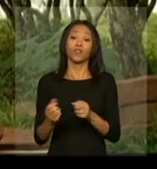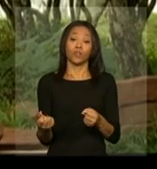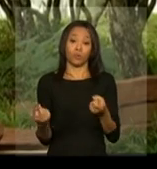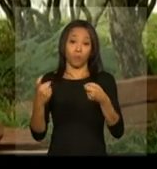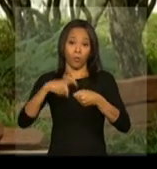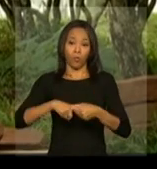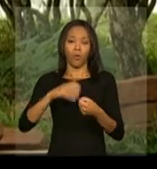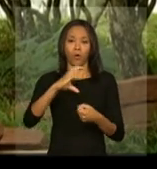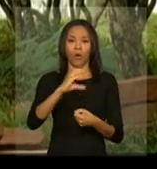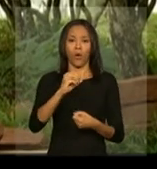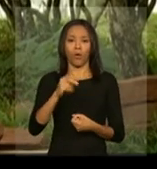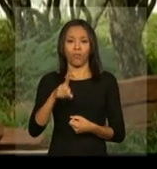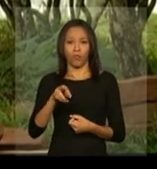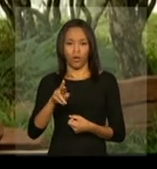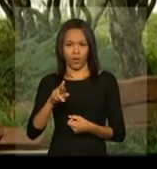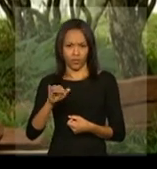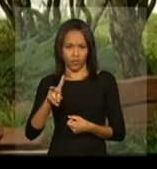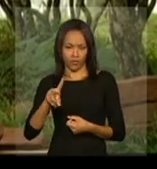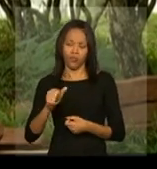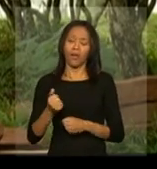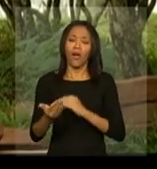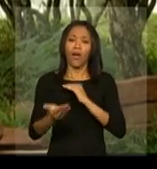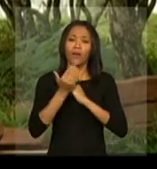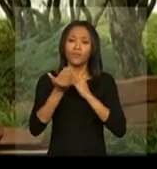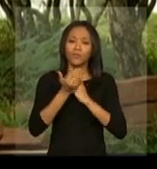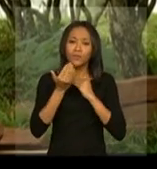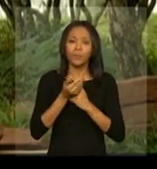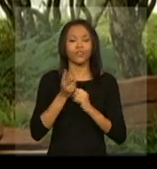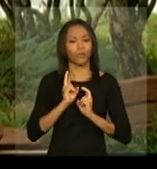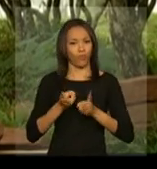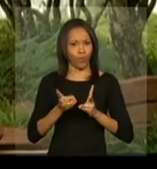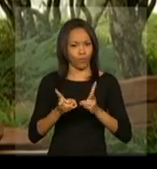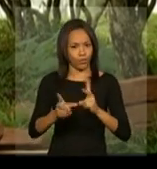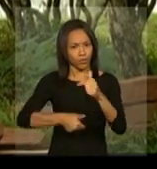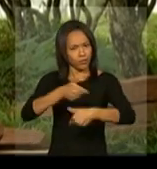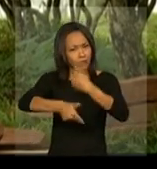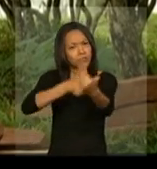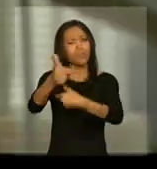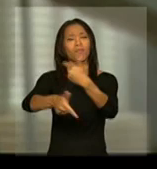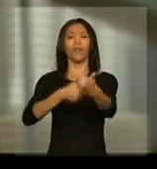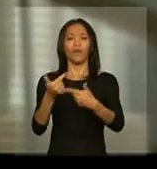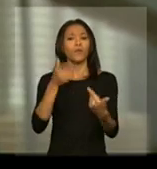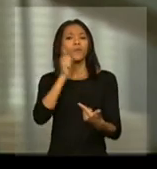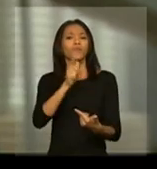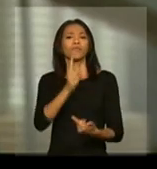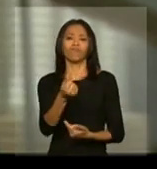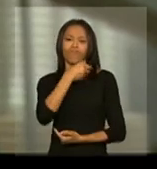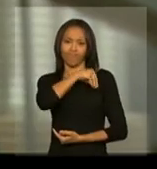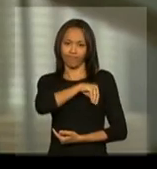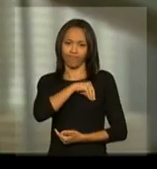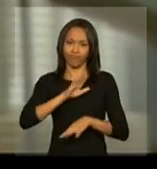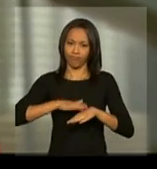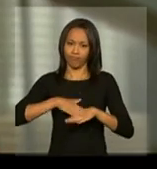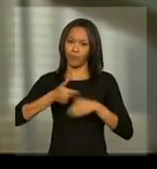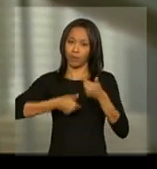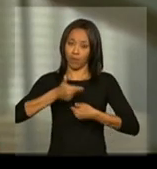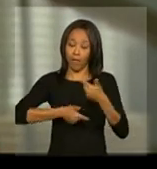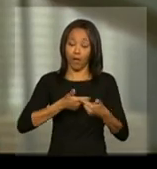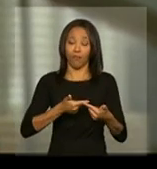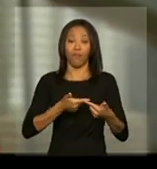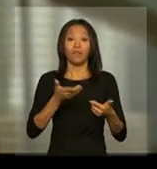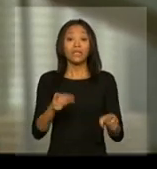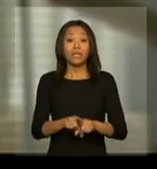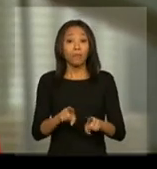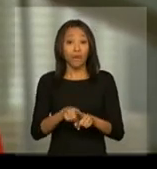no sentido de nos permanecer na terra e viver do nosso próprio trabalho. Esse trabalho agora, nos últimos anos, ganhou